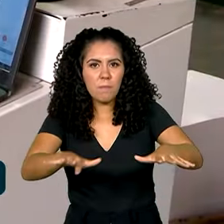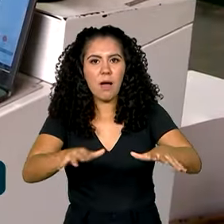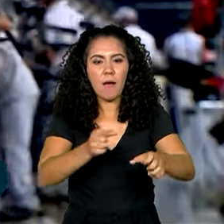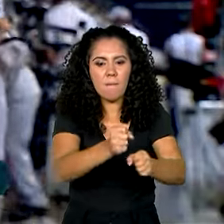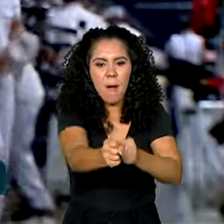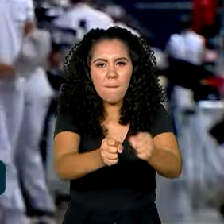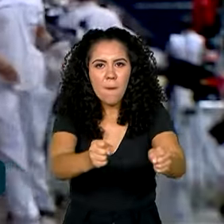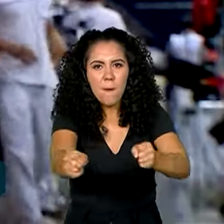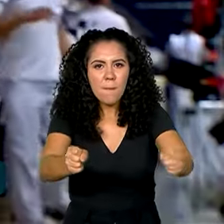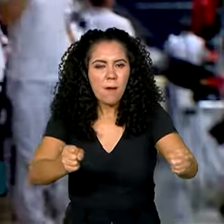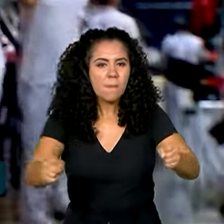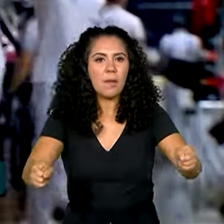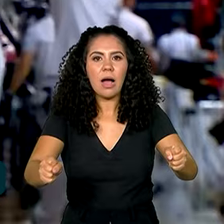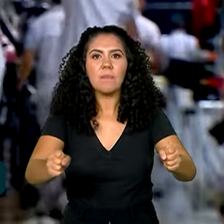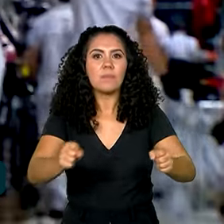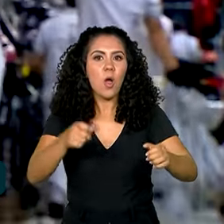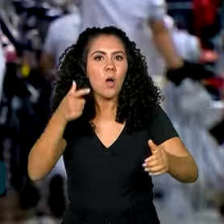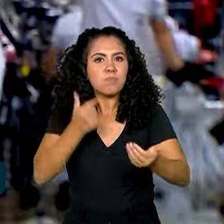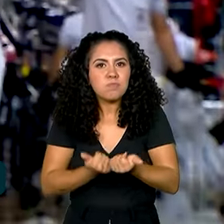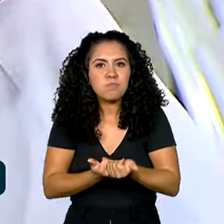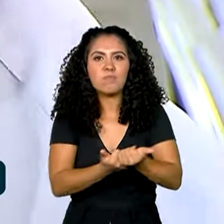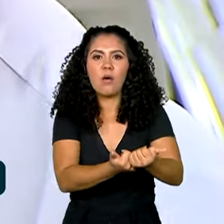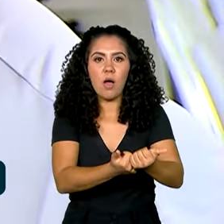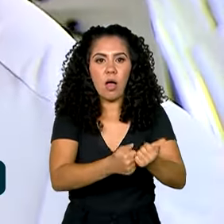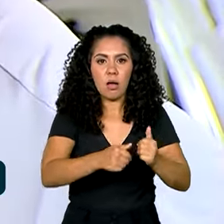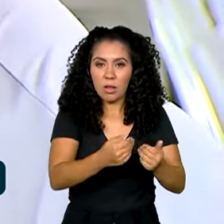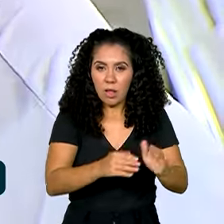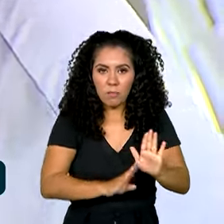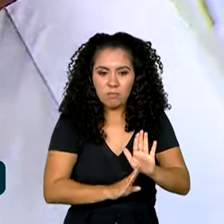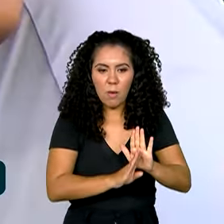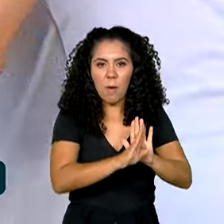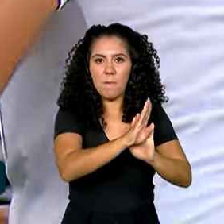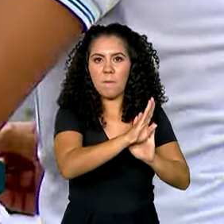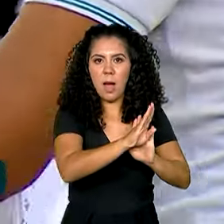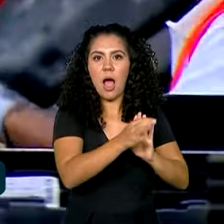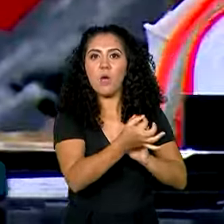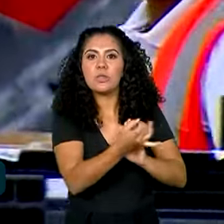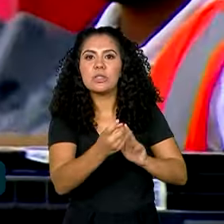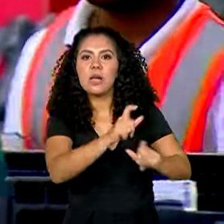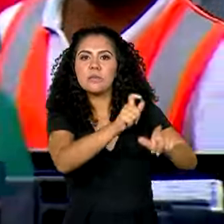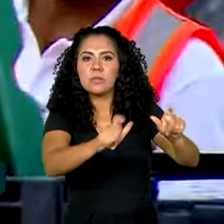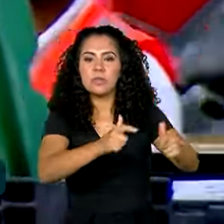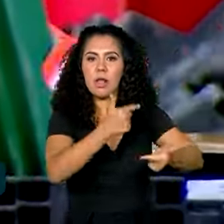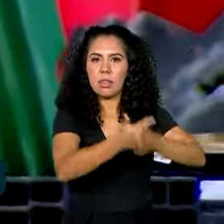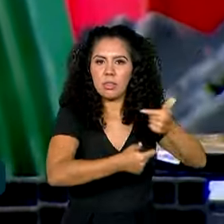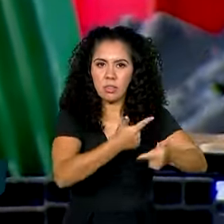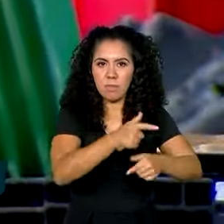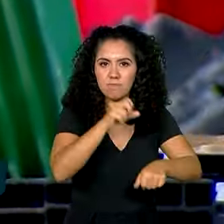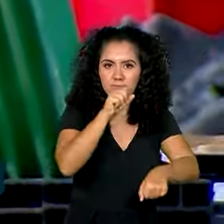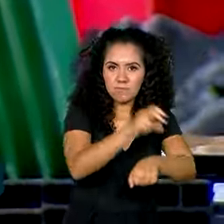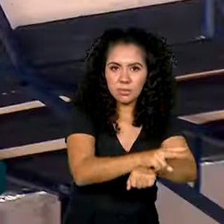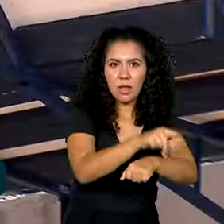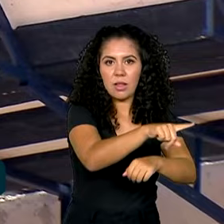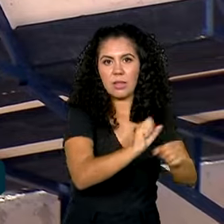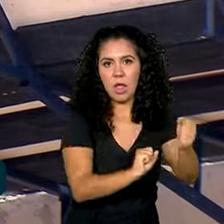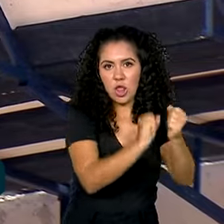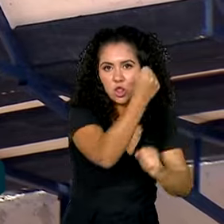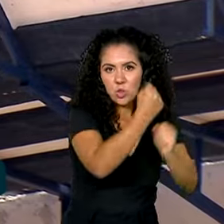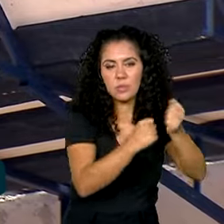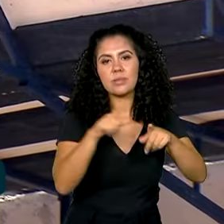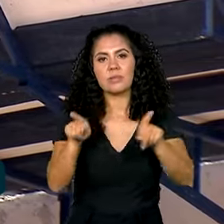contribuíram principalmente o crescimento do número de trabalhadores na indústria e na